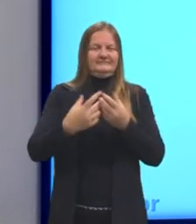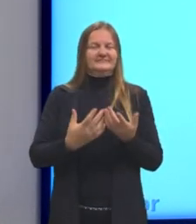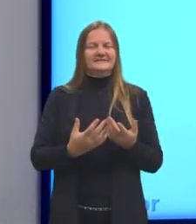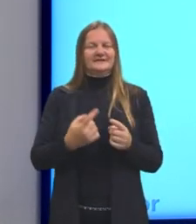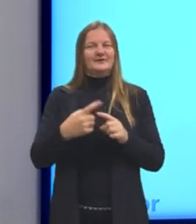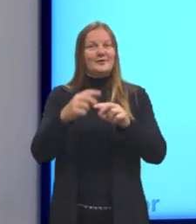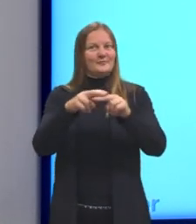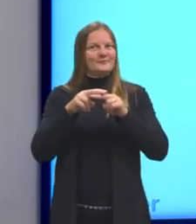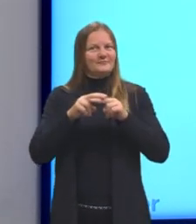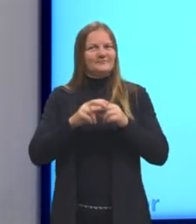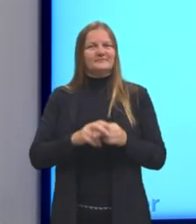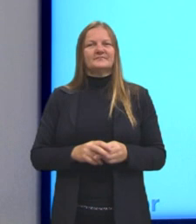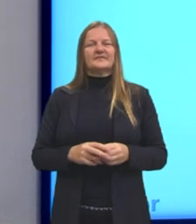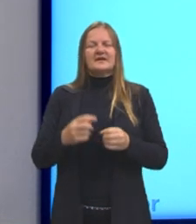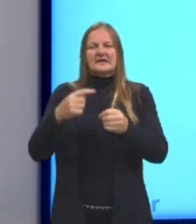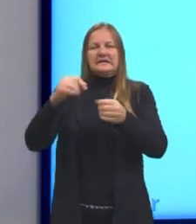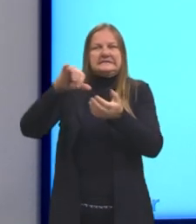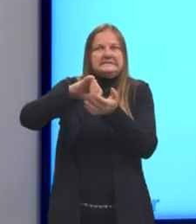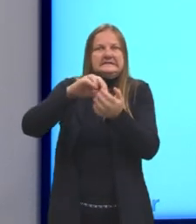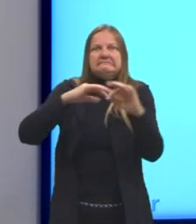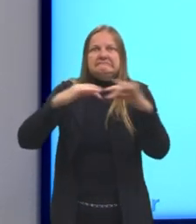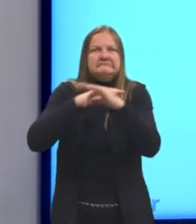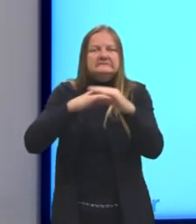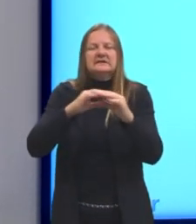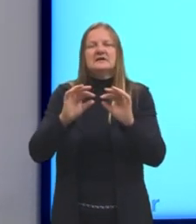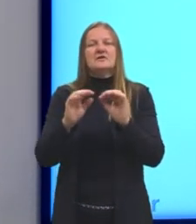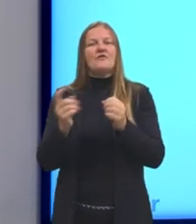cidade, fugir dos centros urbanos e viver uma vida simples.